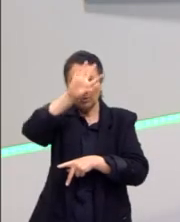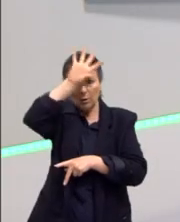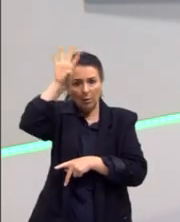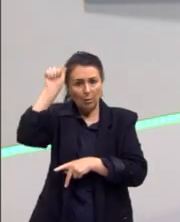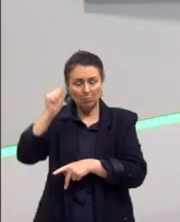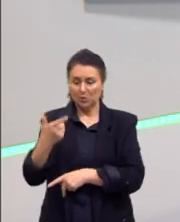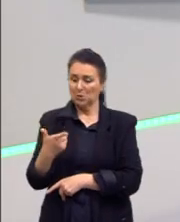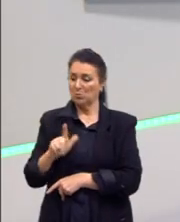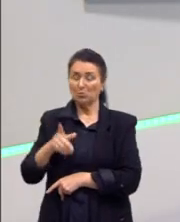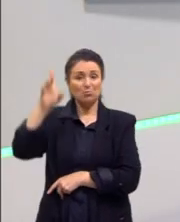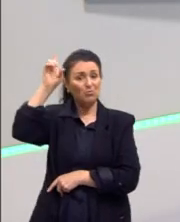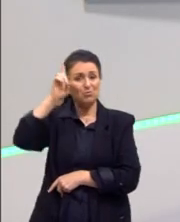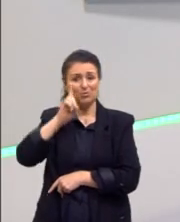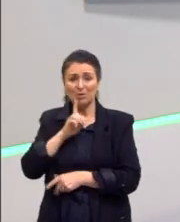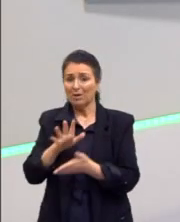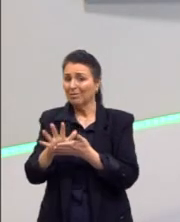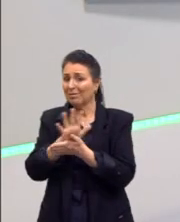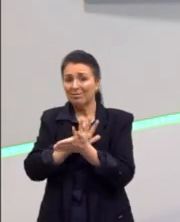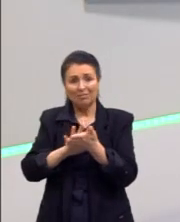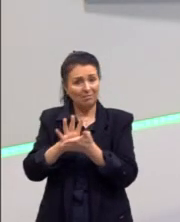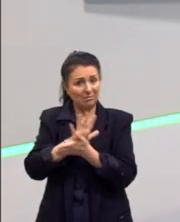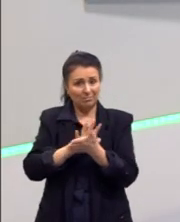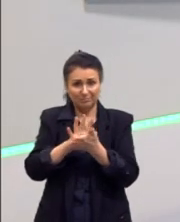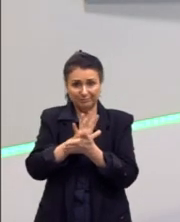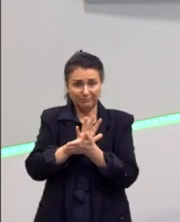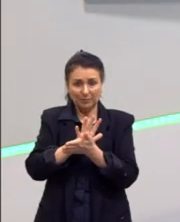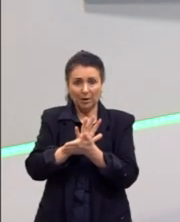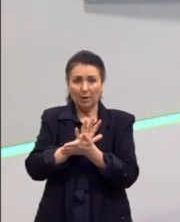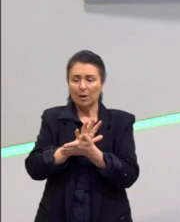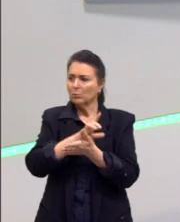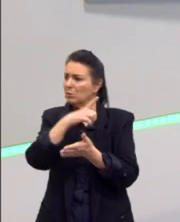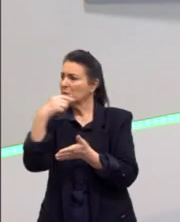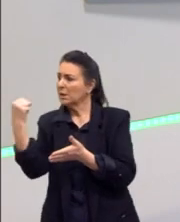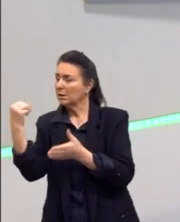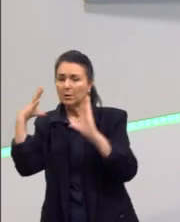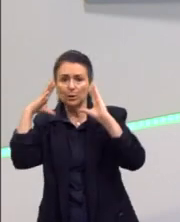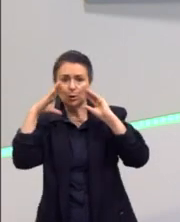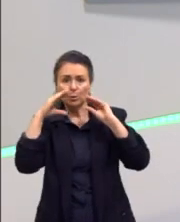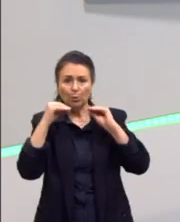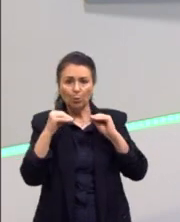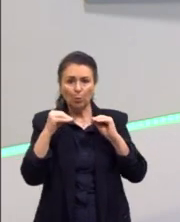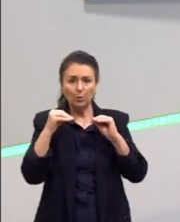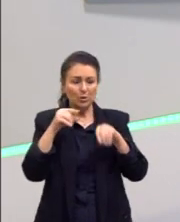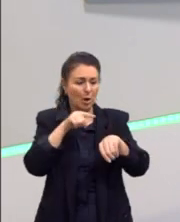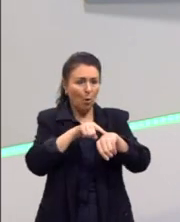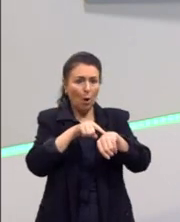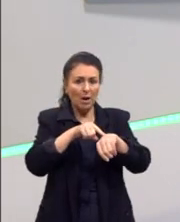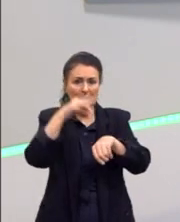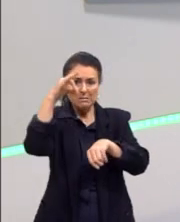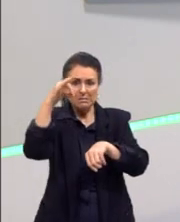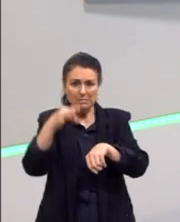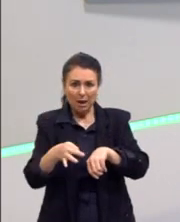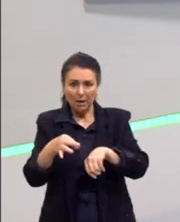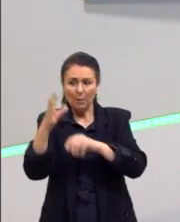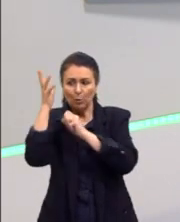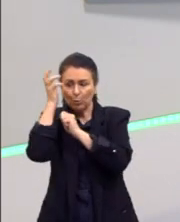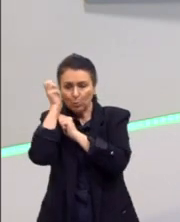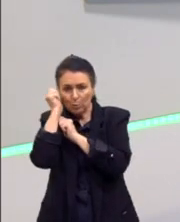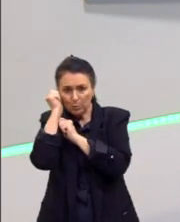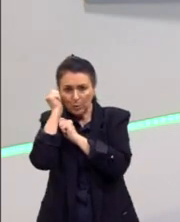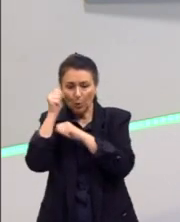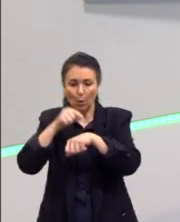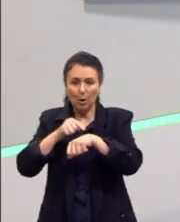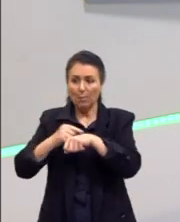direitos, e eles não podiam, por exemplo, sair de noite, tinha toque de recolher, tinha um horário para voltar para